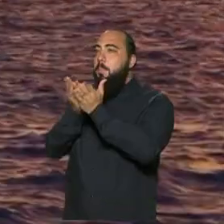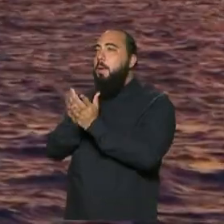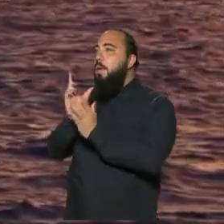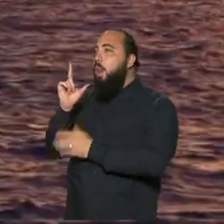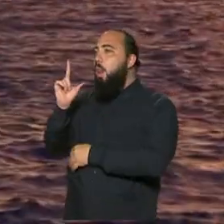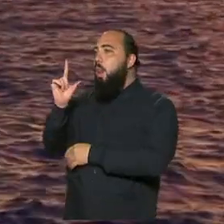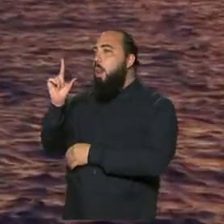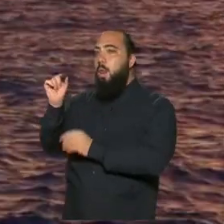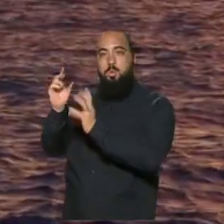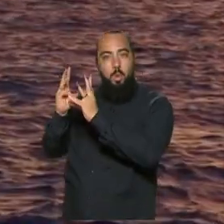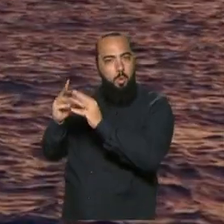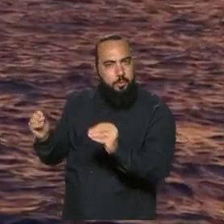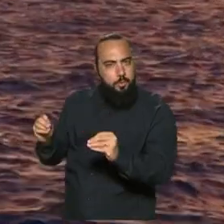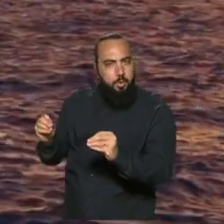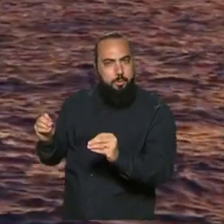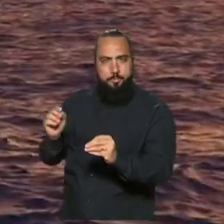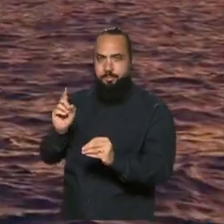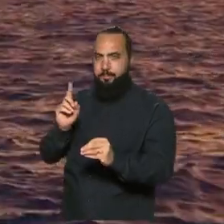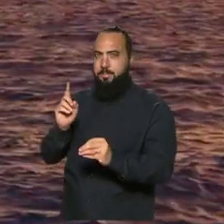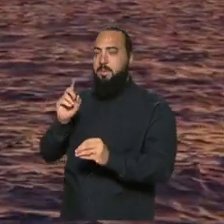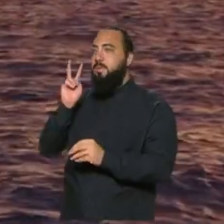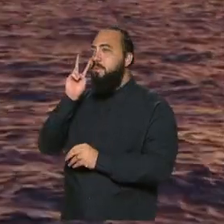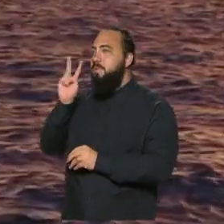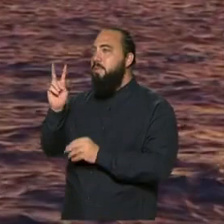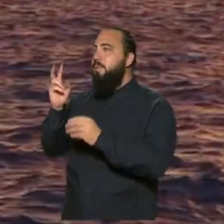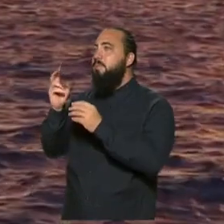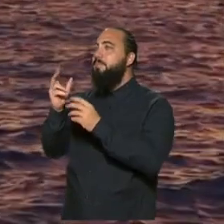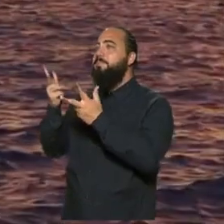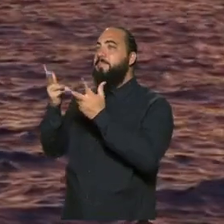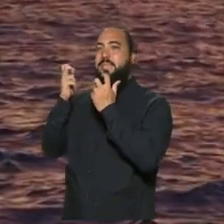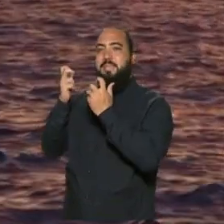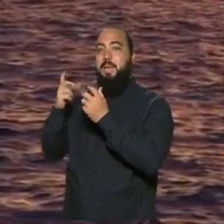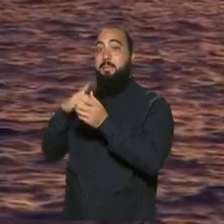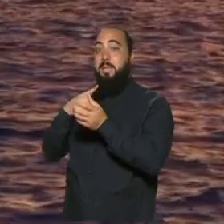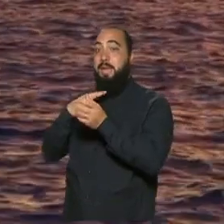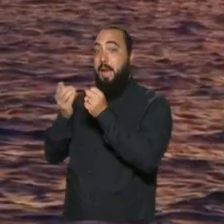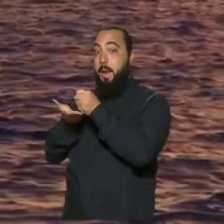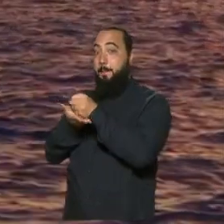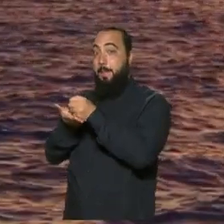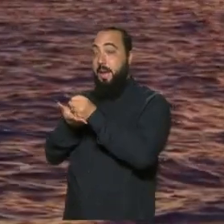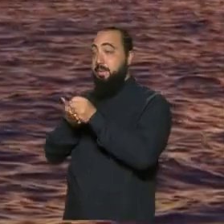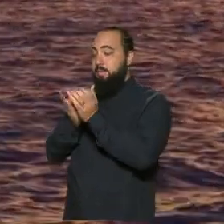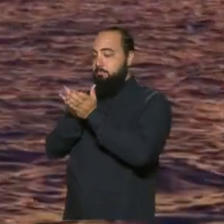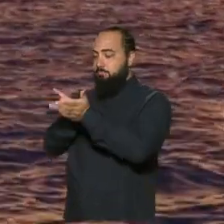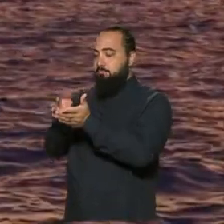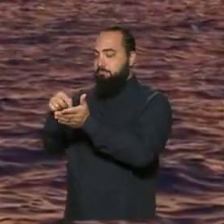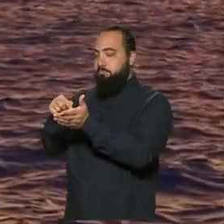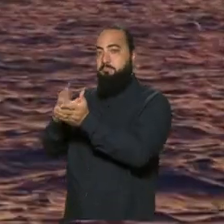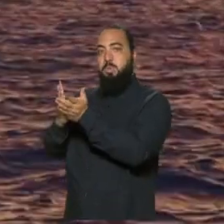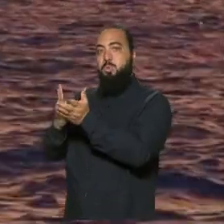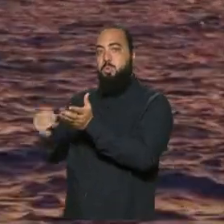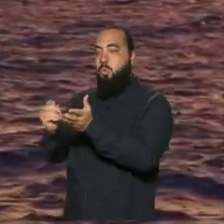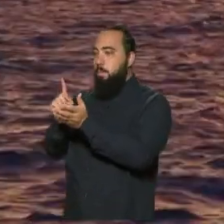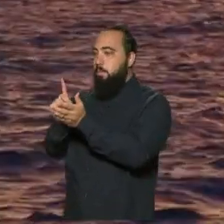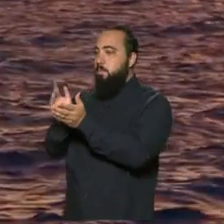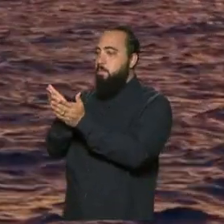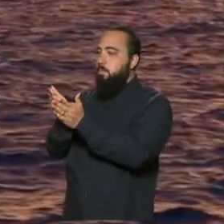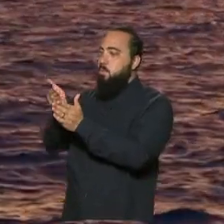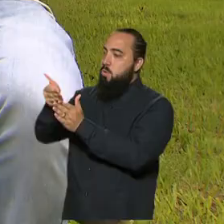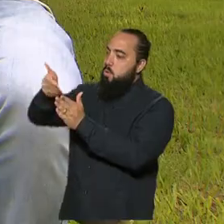completo de uma só vez. Primeiro você percebe que a sua base some, para depois sumir o topo.